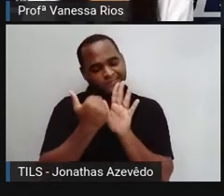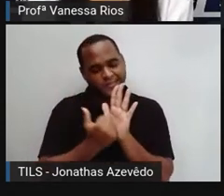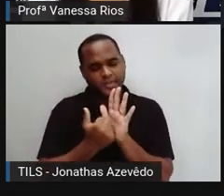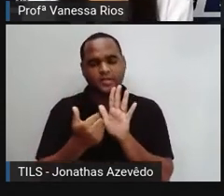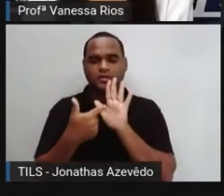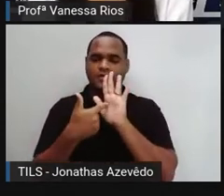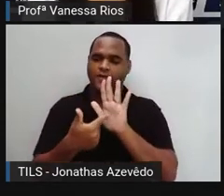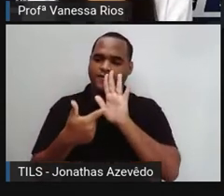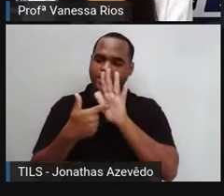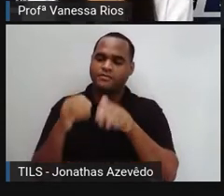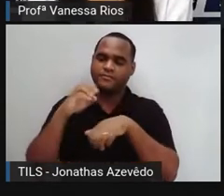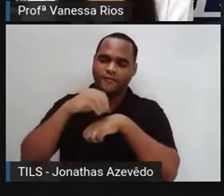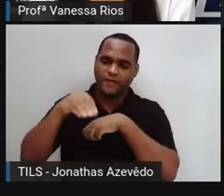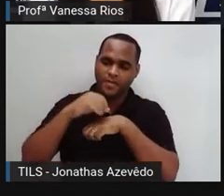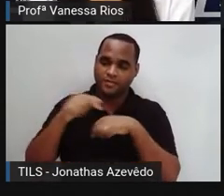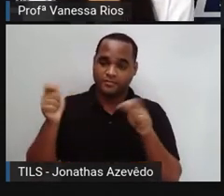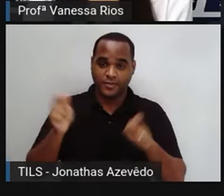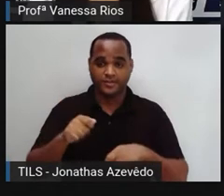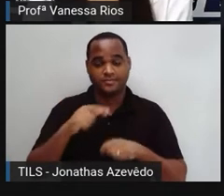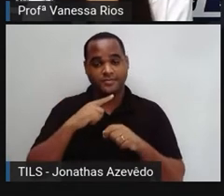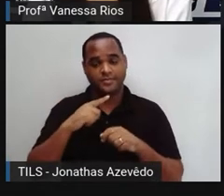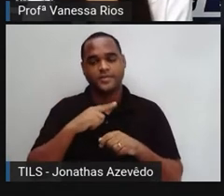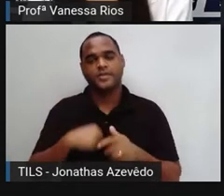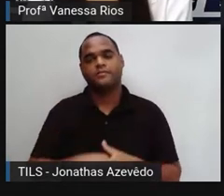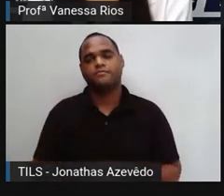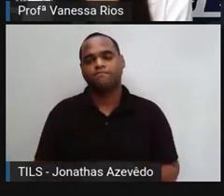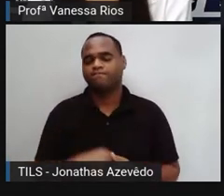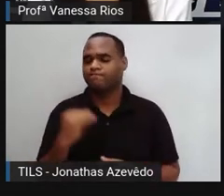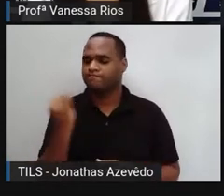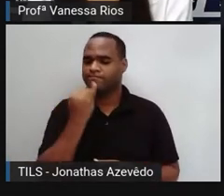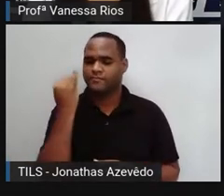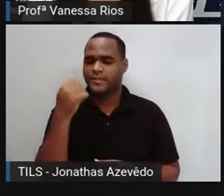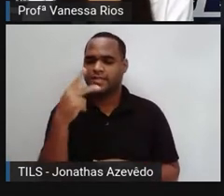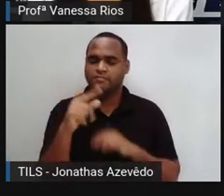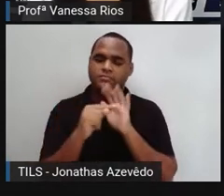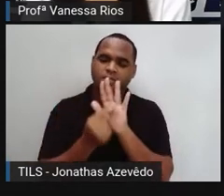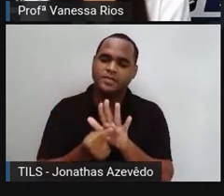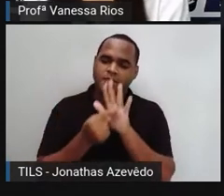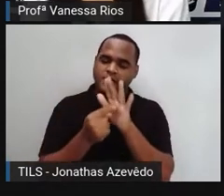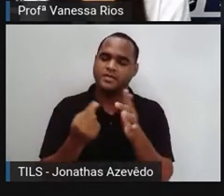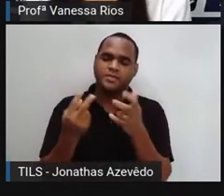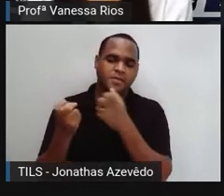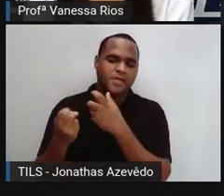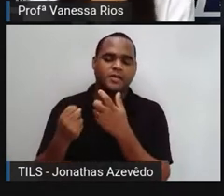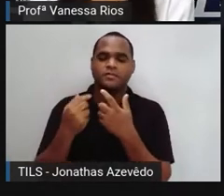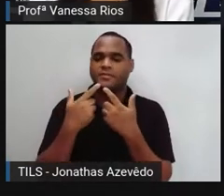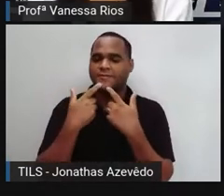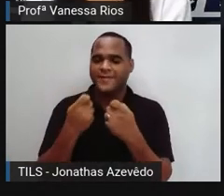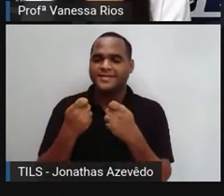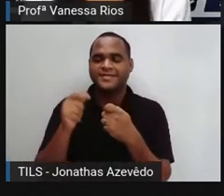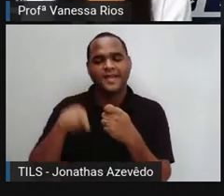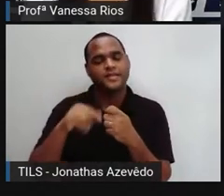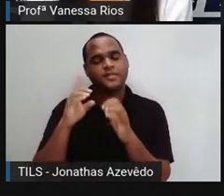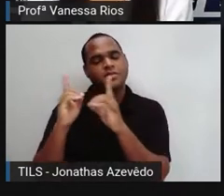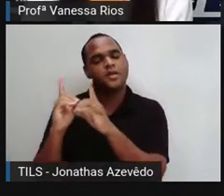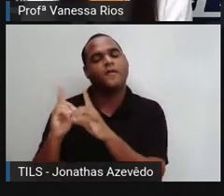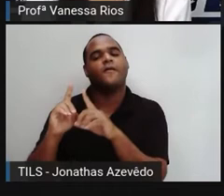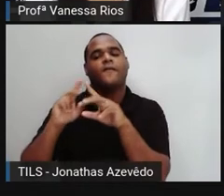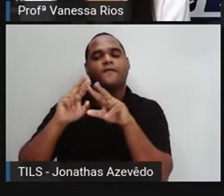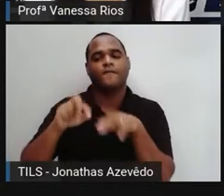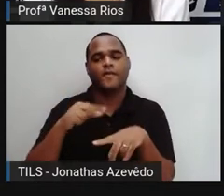essas informações. E é interessante aí a gente perceber que essa linguagem digital, muitas vezes, elas